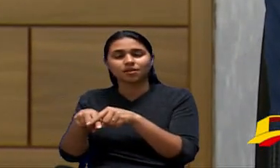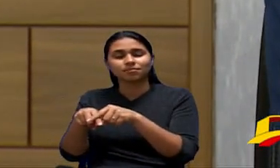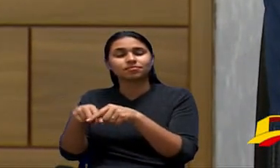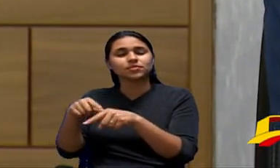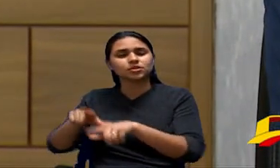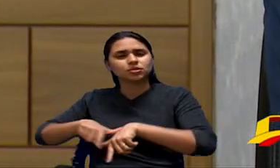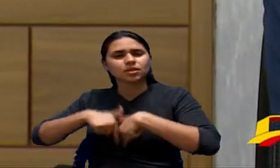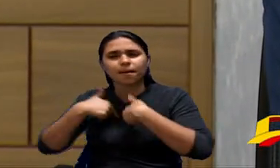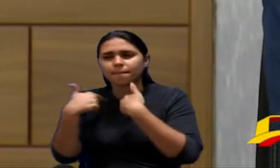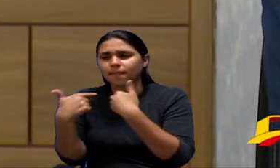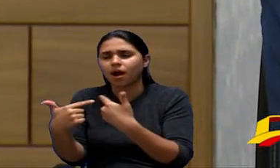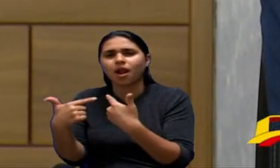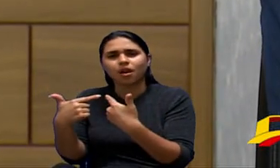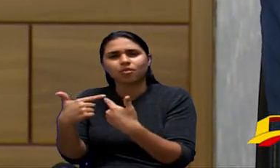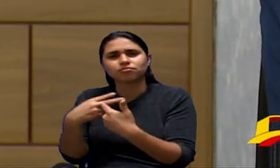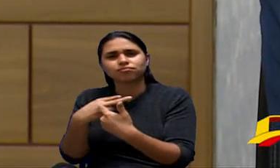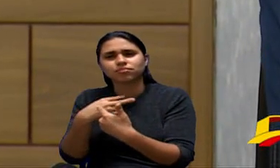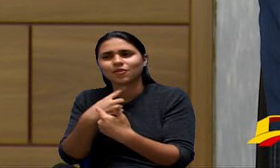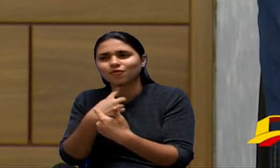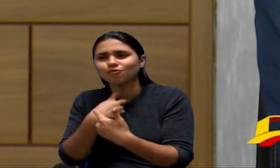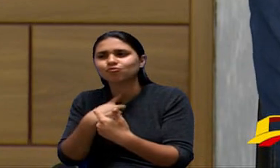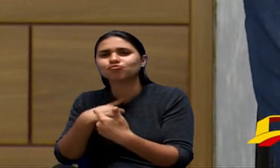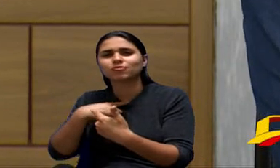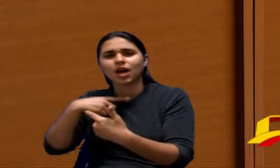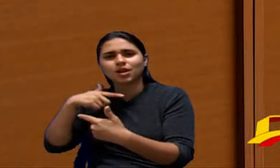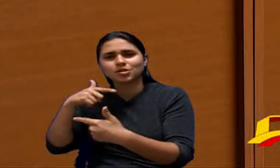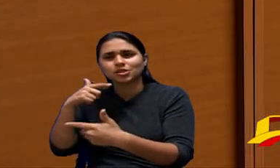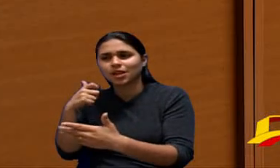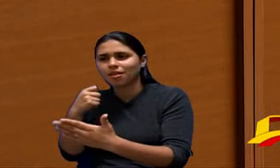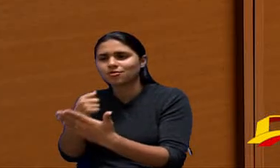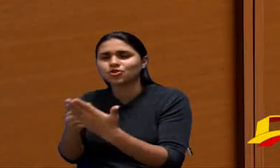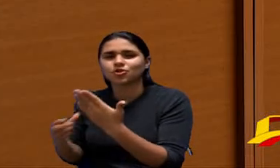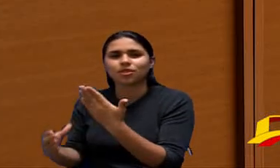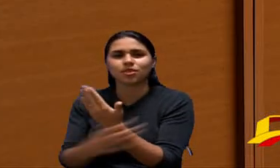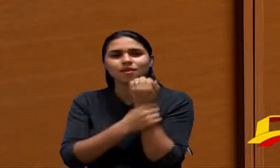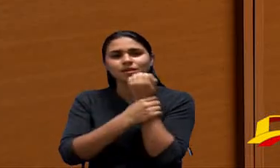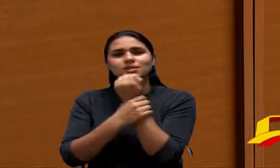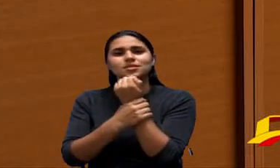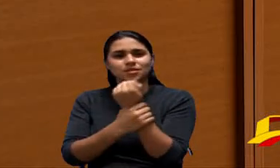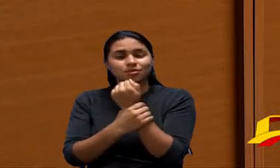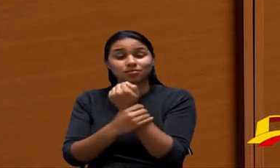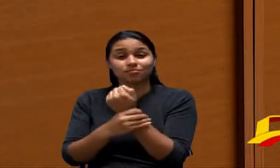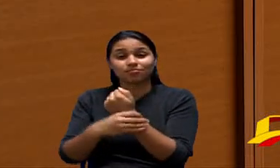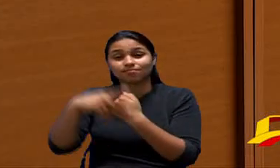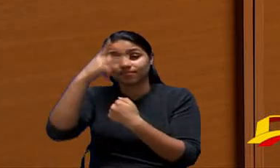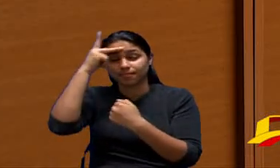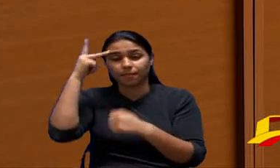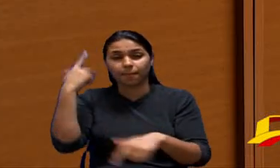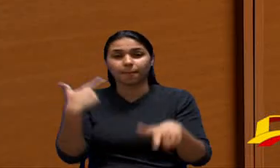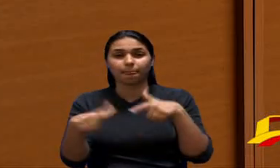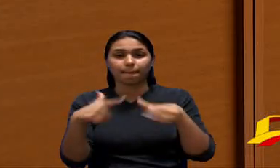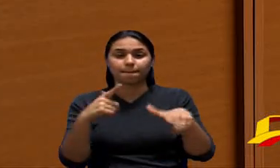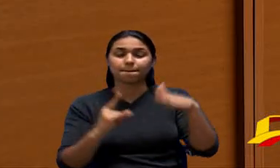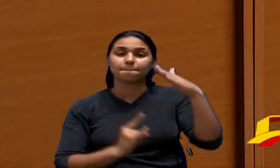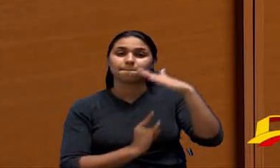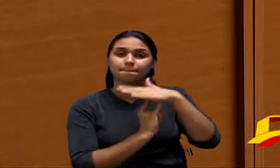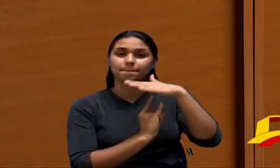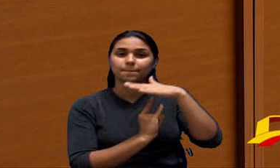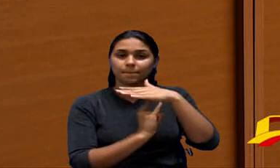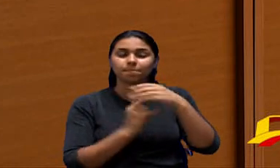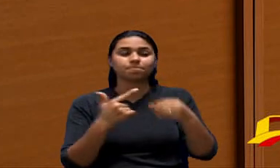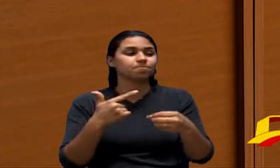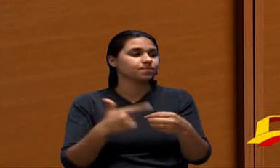a vontade de defender o direito desses frentistas Luiz e aqui eu